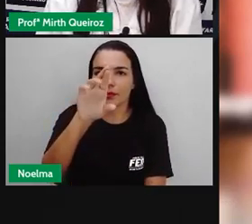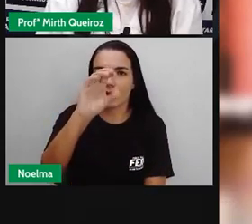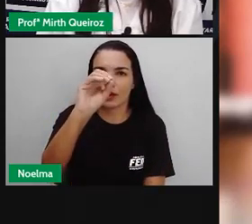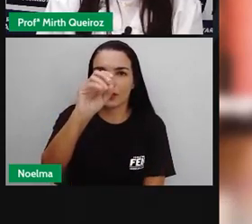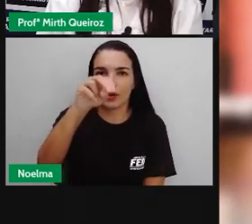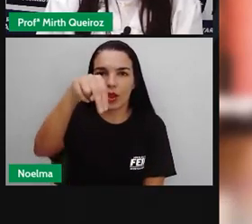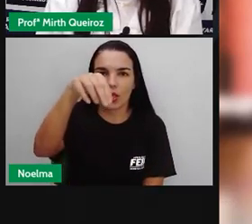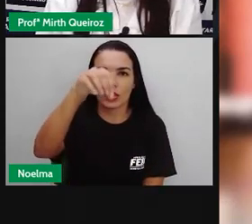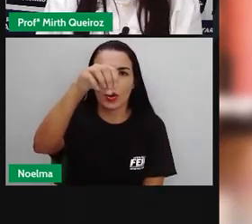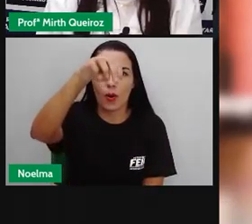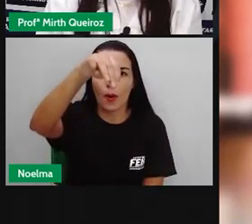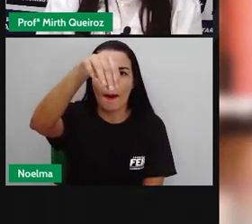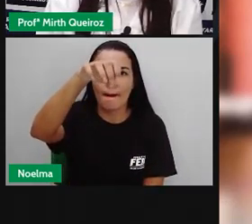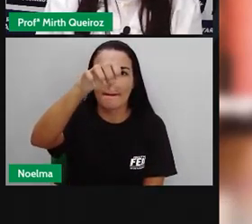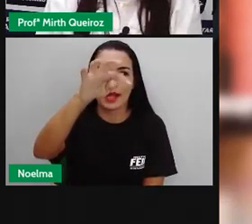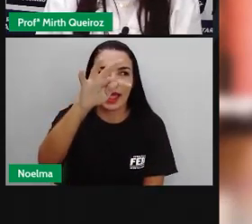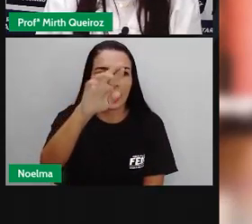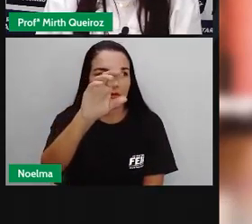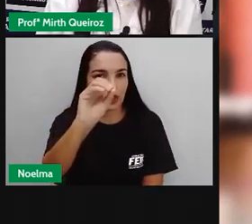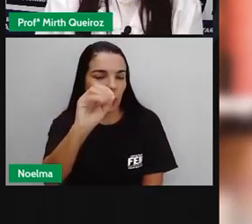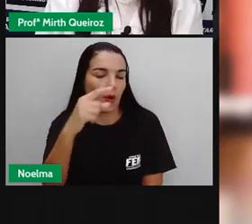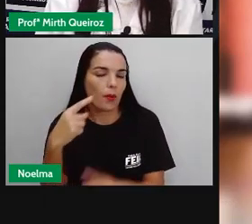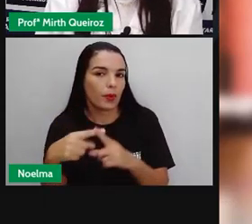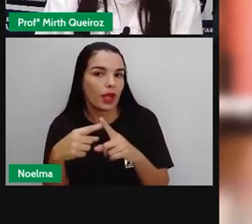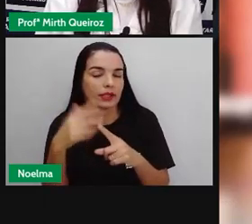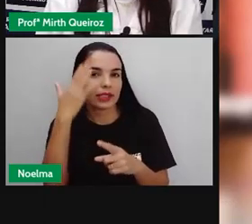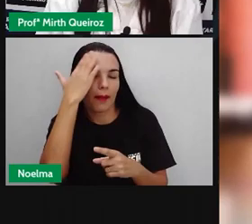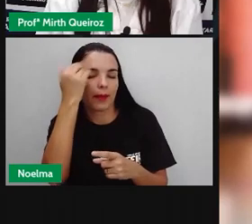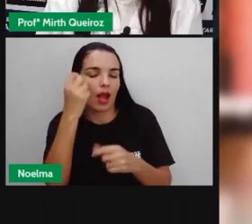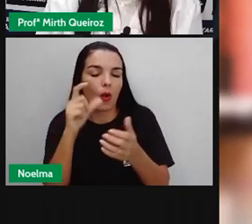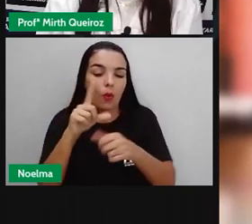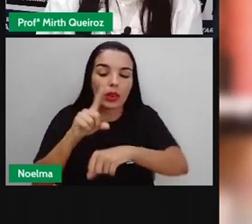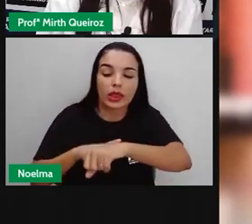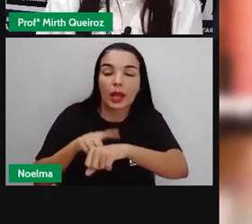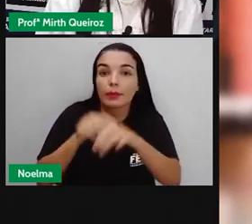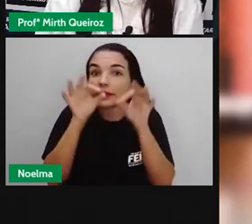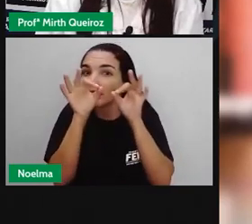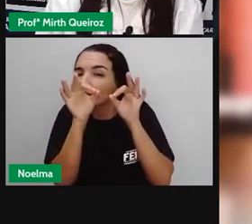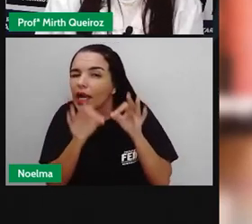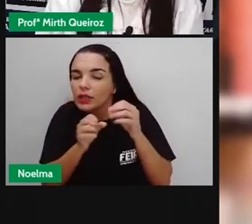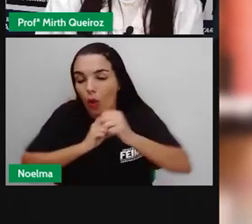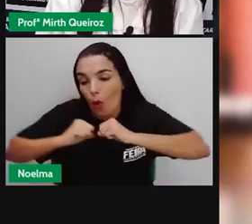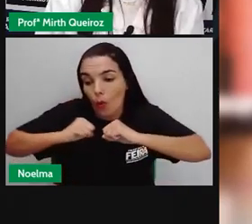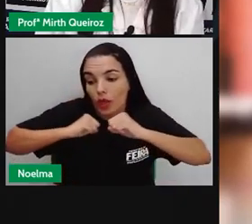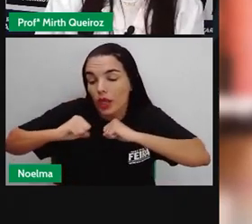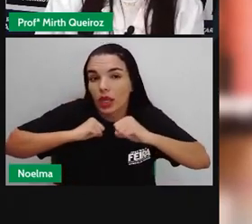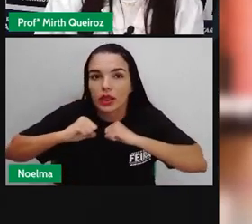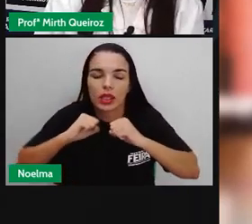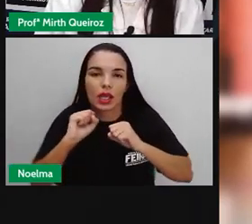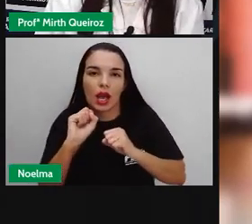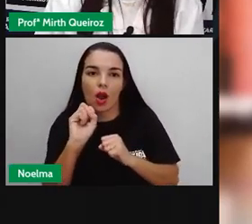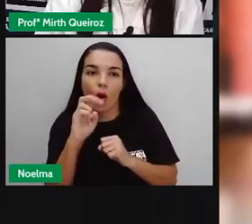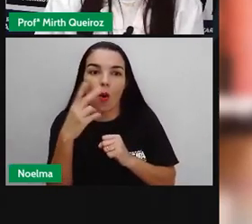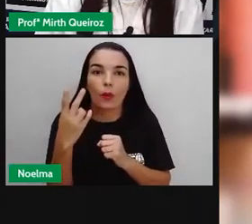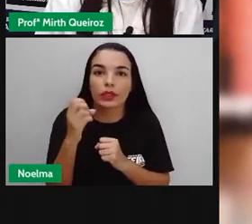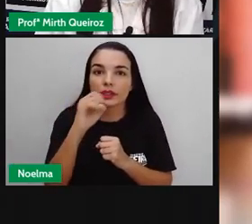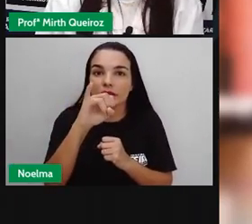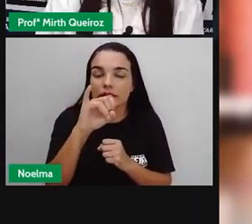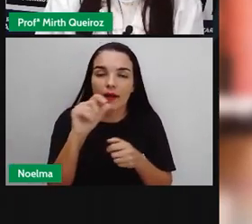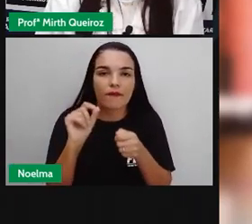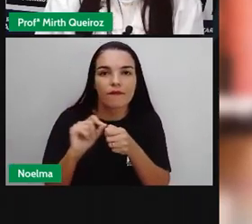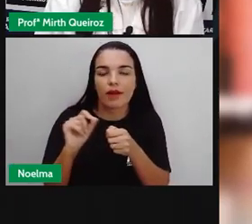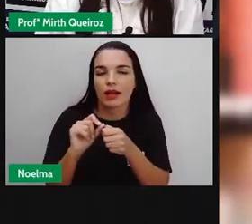disputas, né? Para saber o tempo que foi percorrido, uma corrida, por exemplo, ou quando se